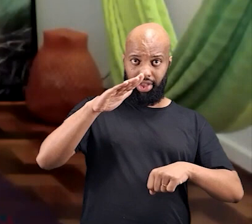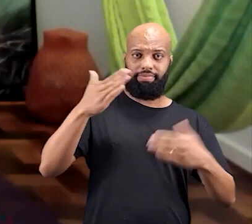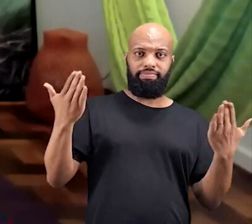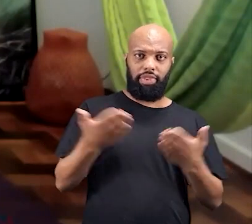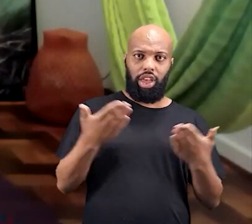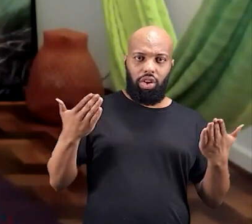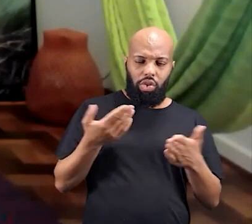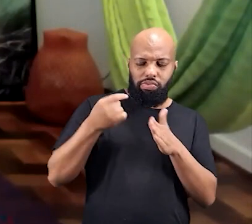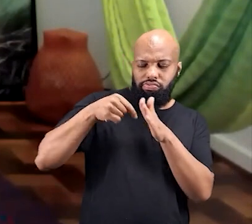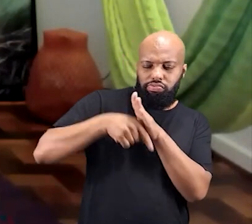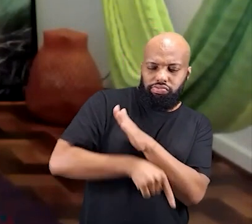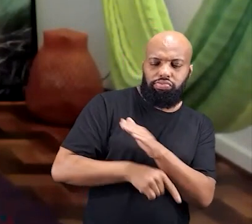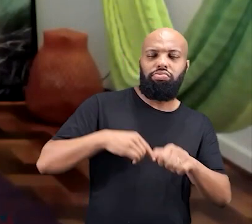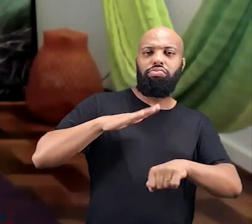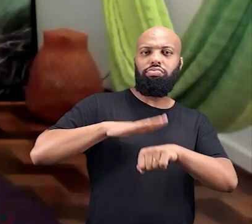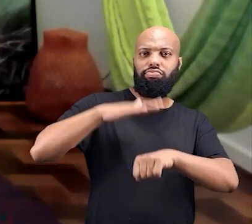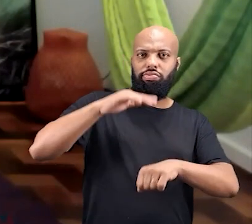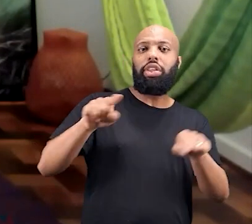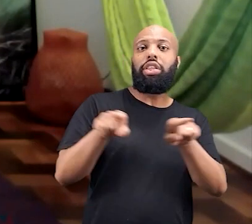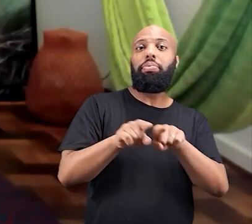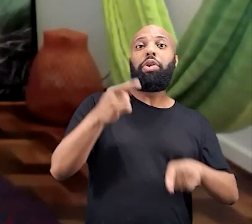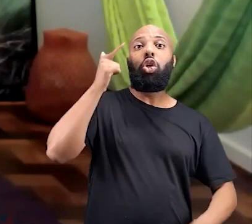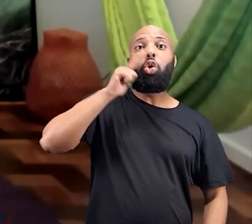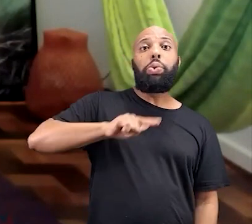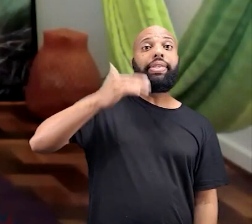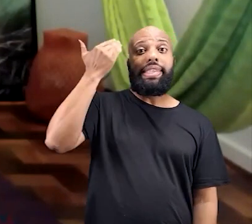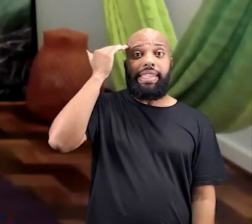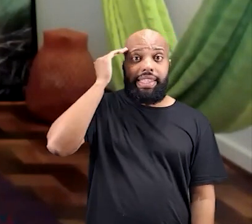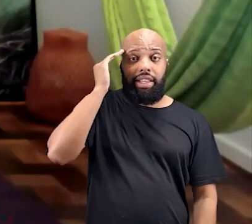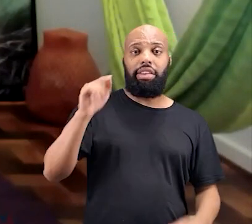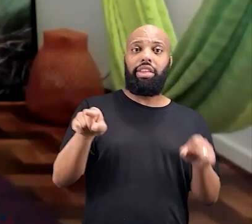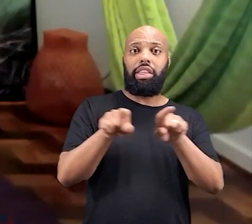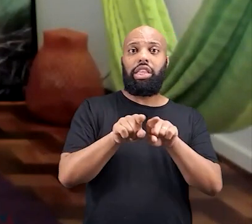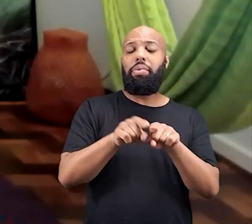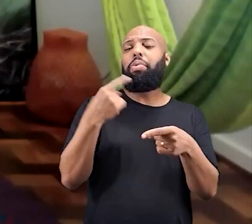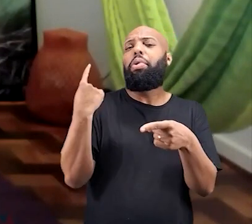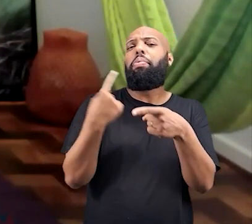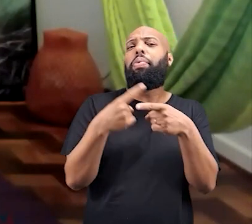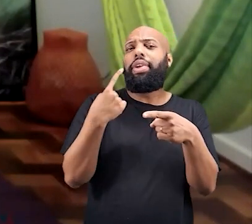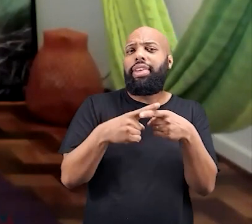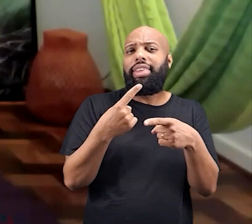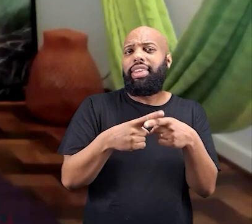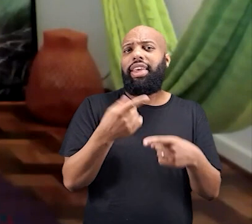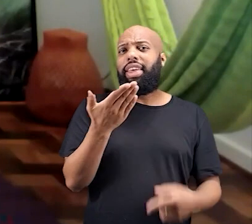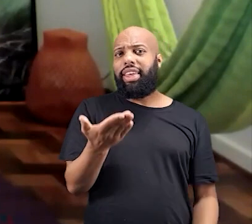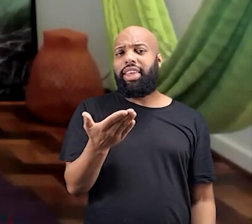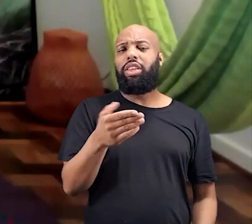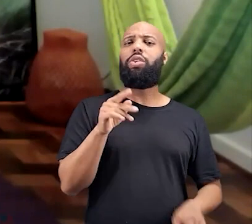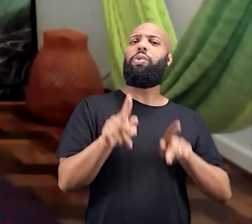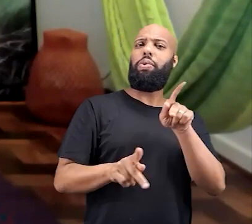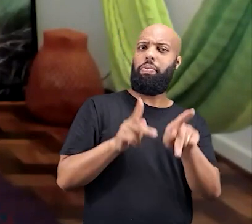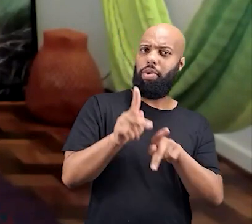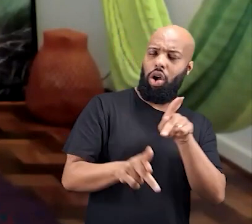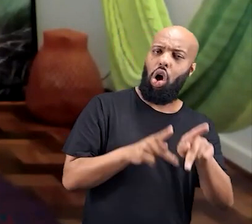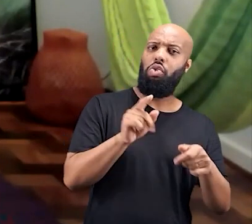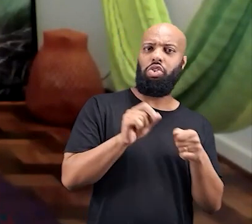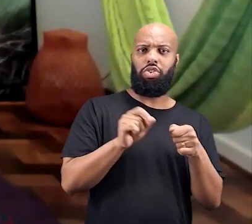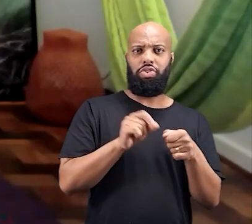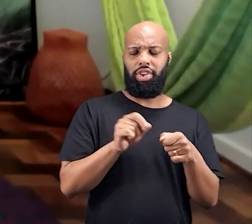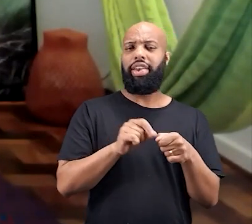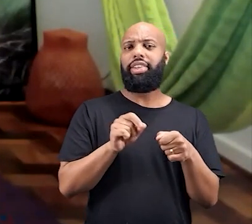mostrar um pouquinho mais, se a gente fosse um pouquinho mais além e um pouco mais profundo para poder entender, né? O porquê que